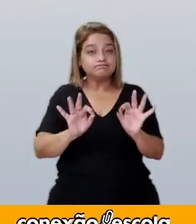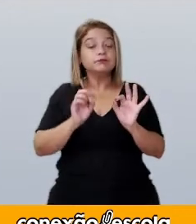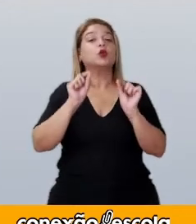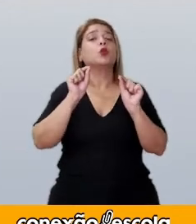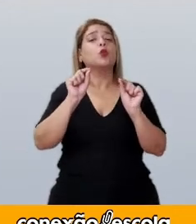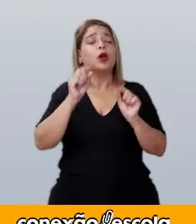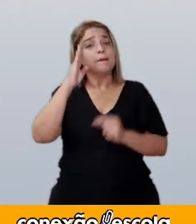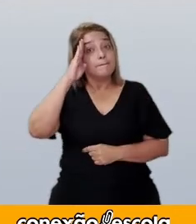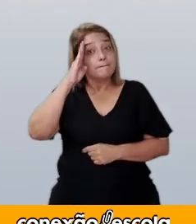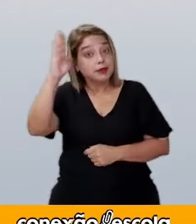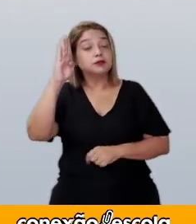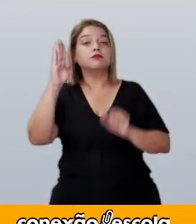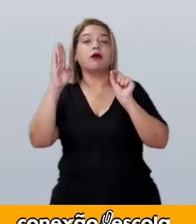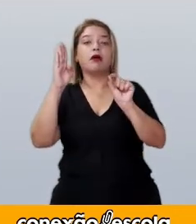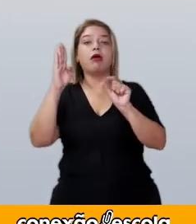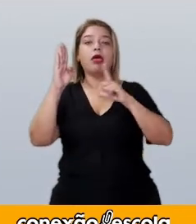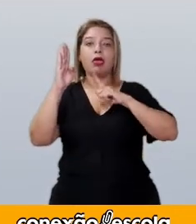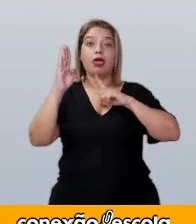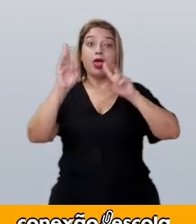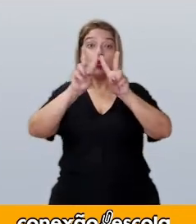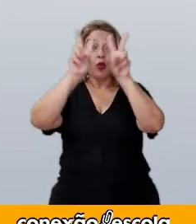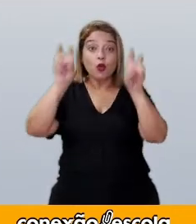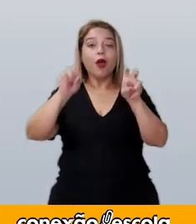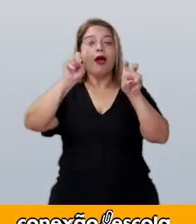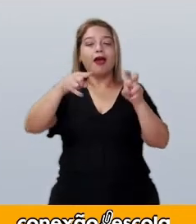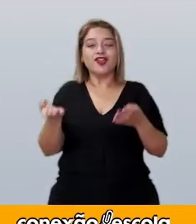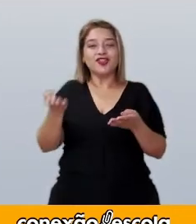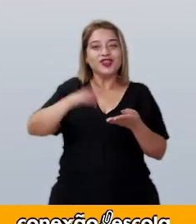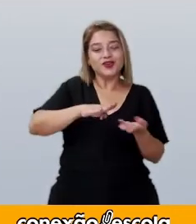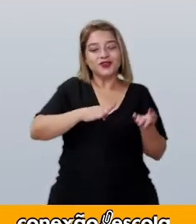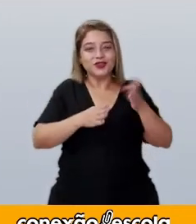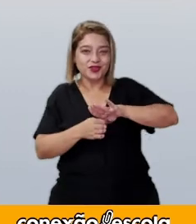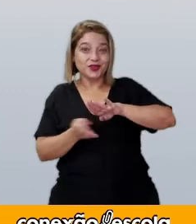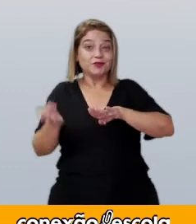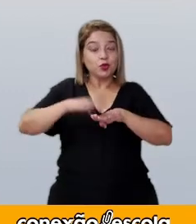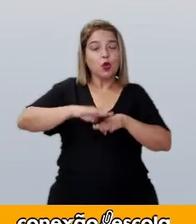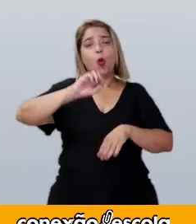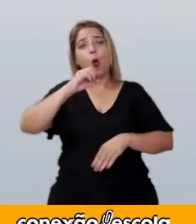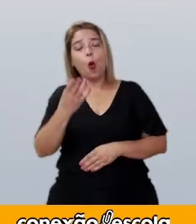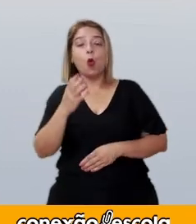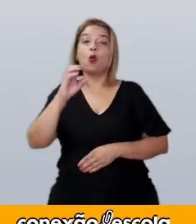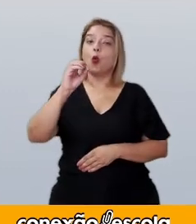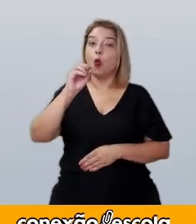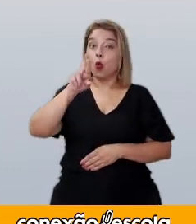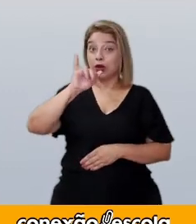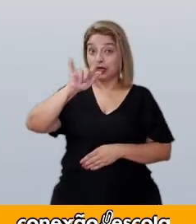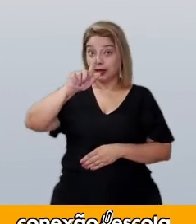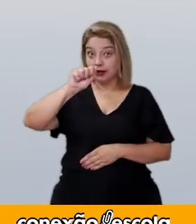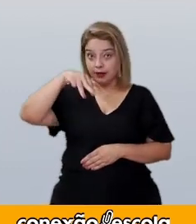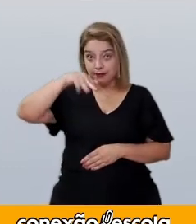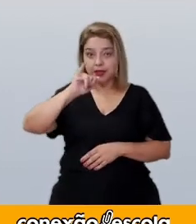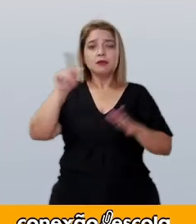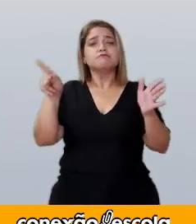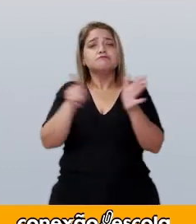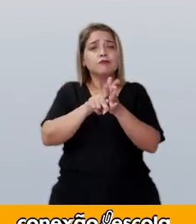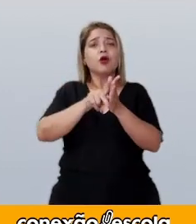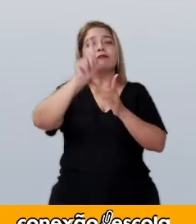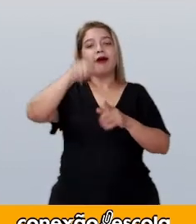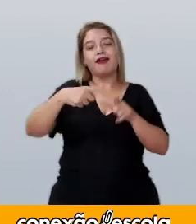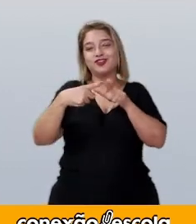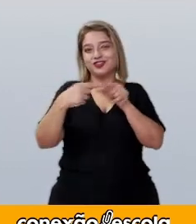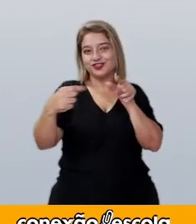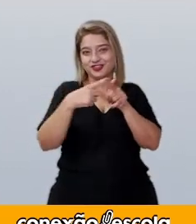principalmente sobre dobraduras ou origamis, próprios da cultura do